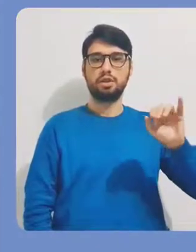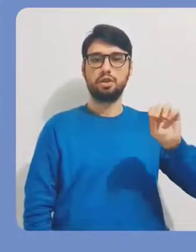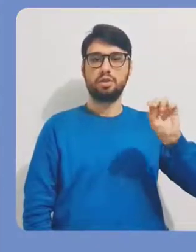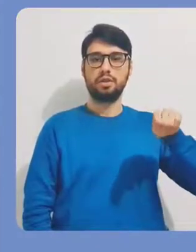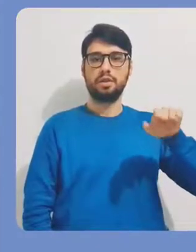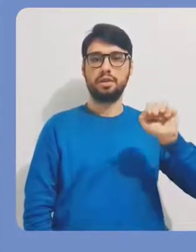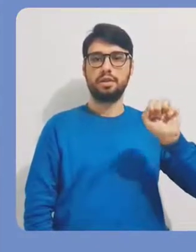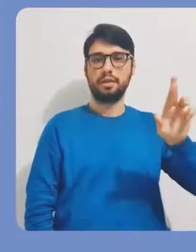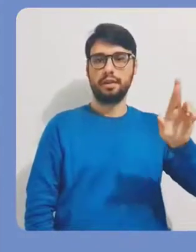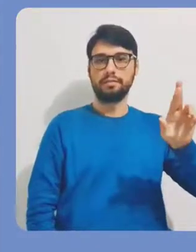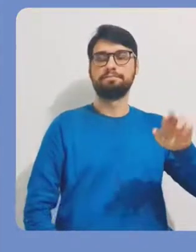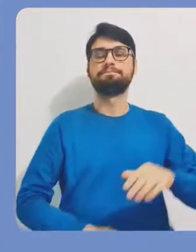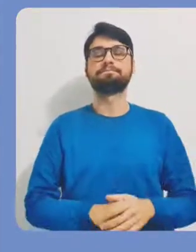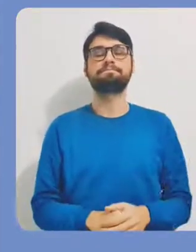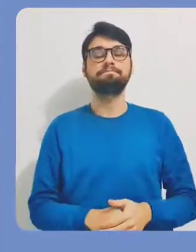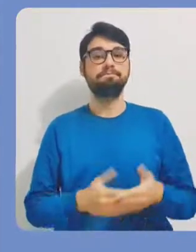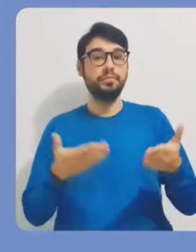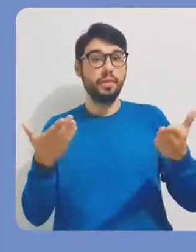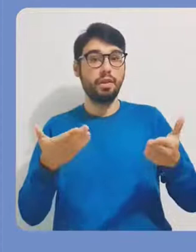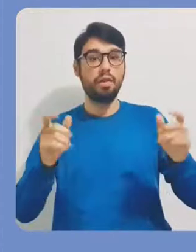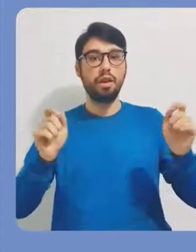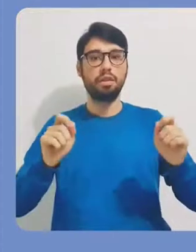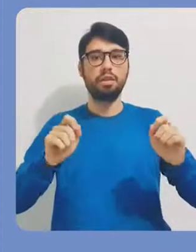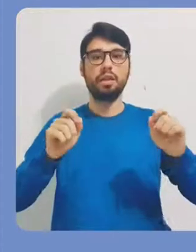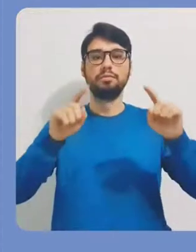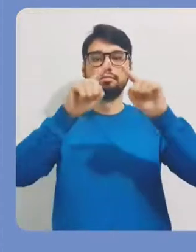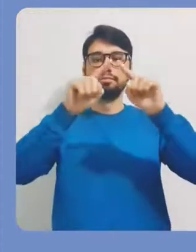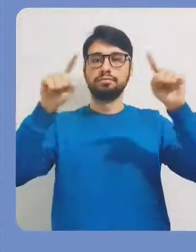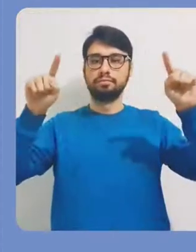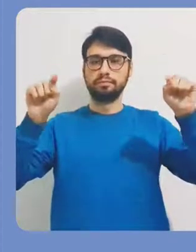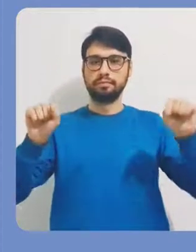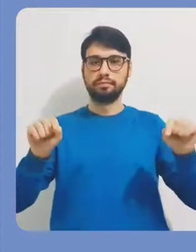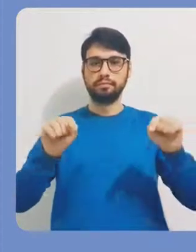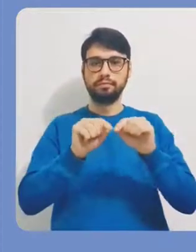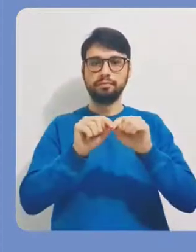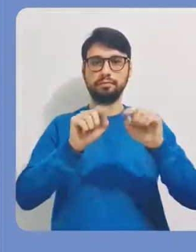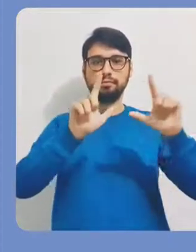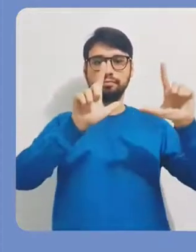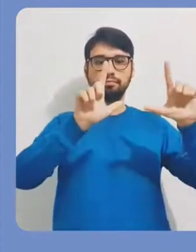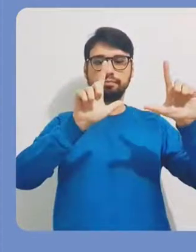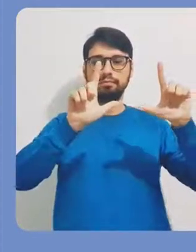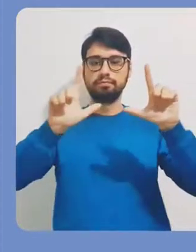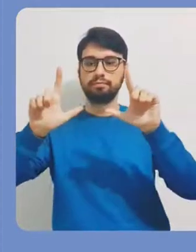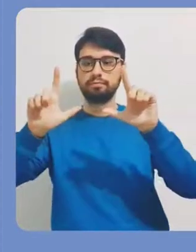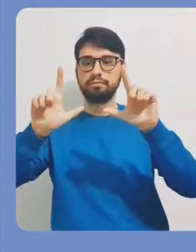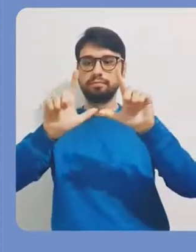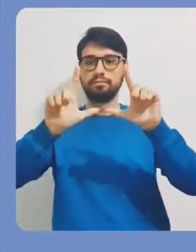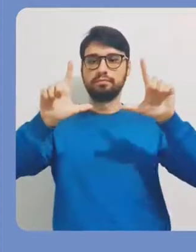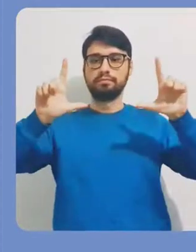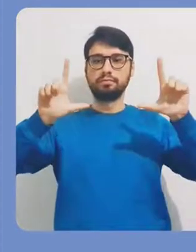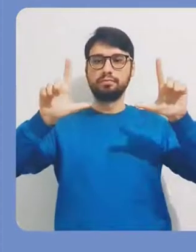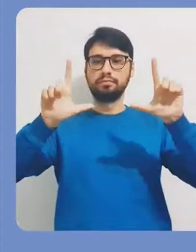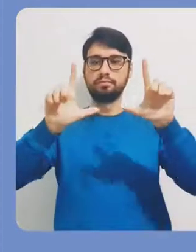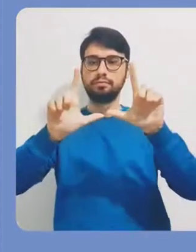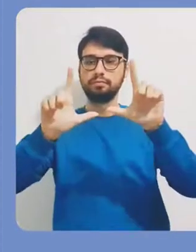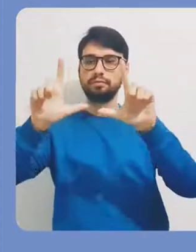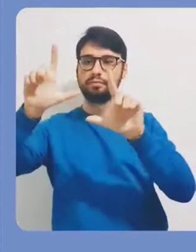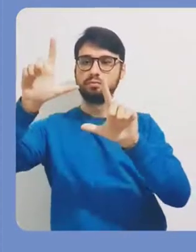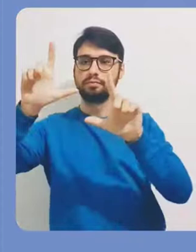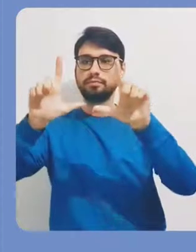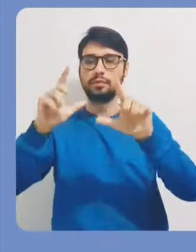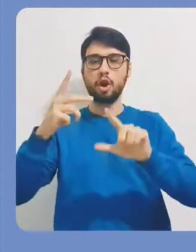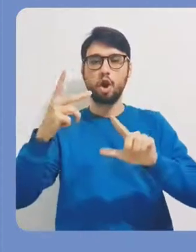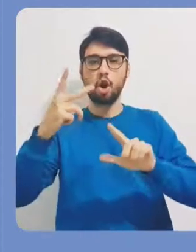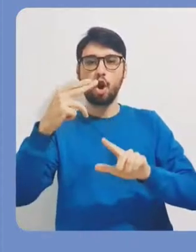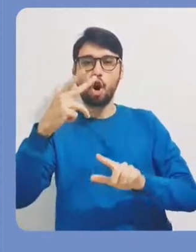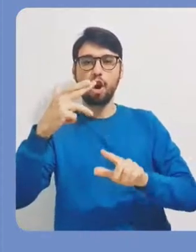em selecionar. Nesta área, então, eu posso fazer o recorte da imagem. Aqui eu tenho a área que vai aparecer no site. Eu